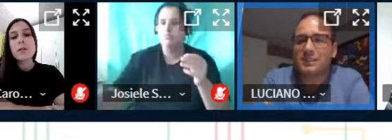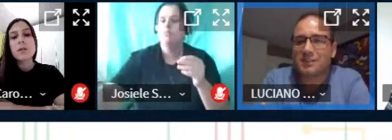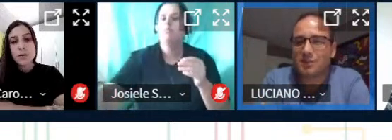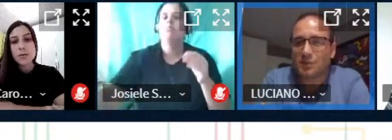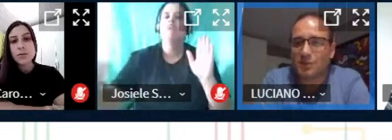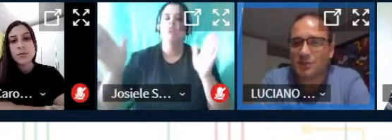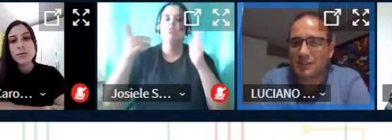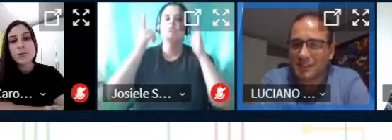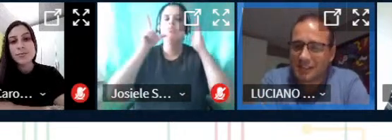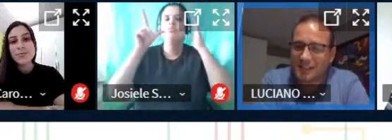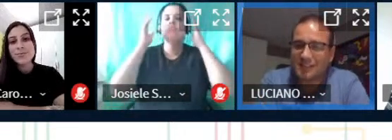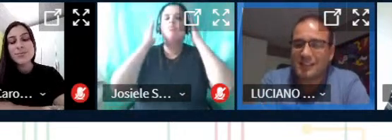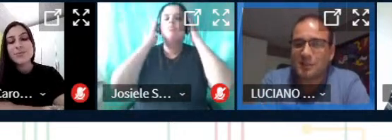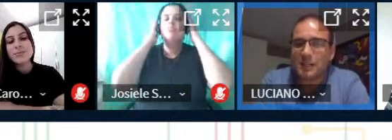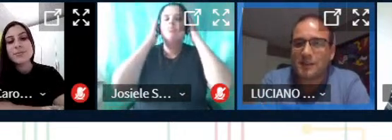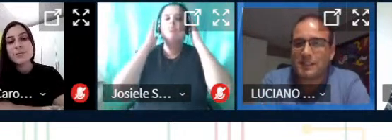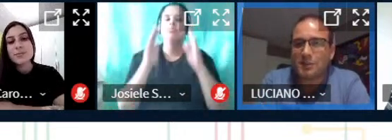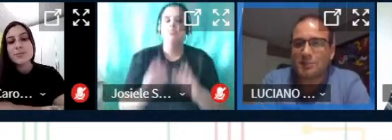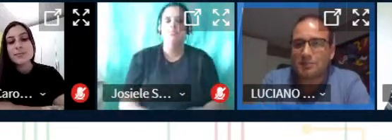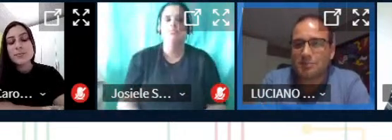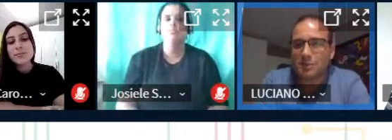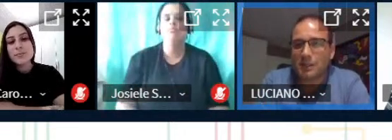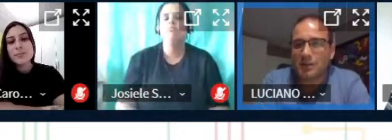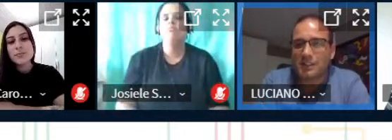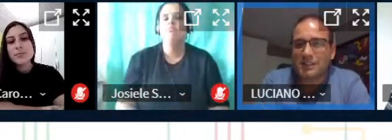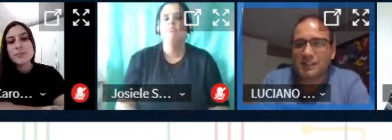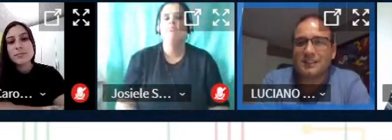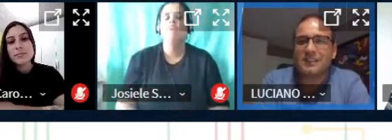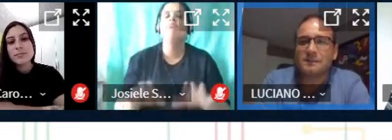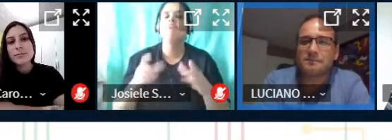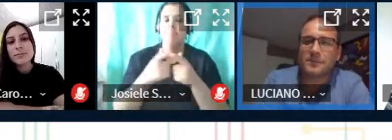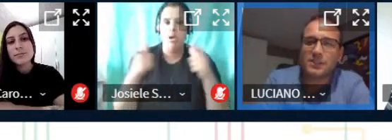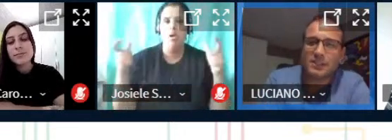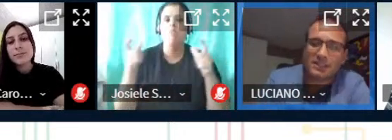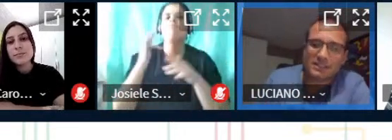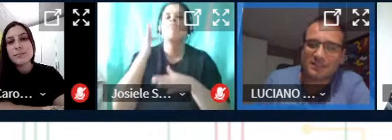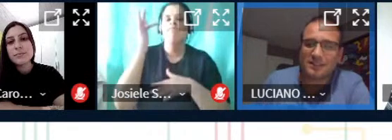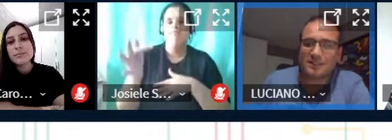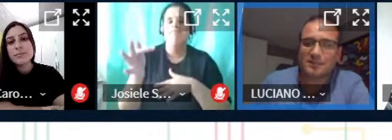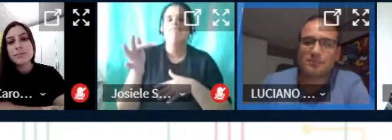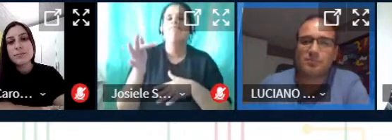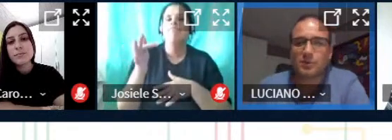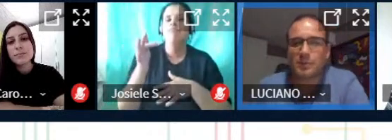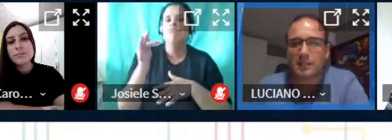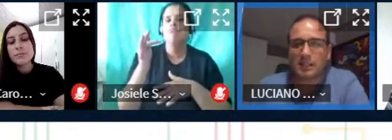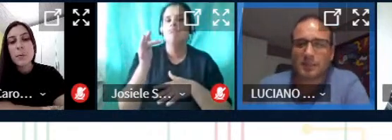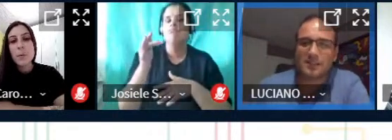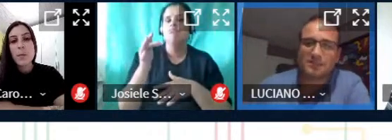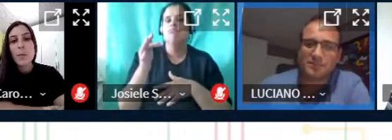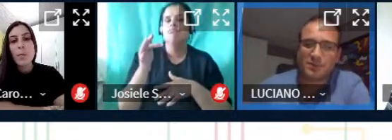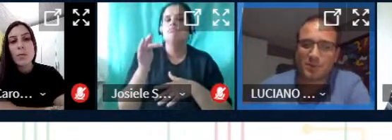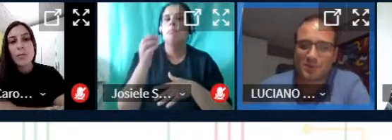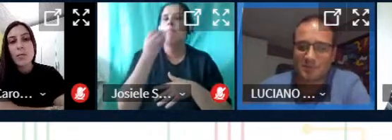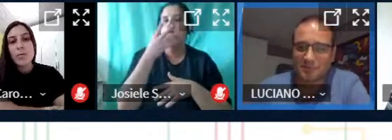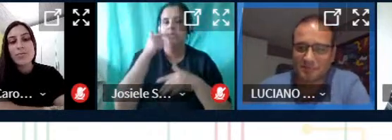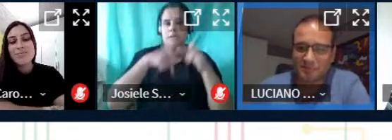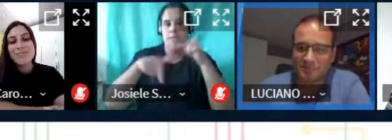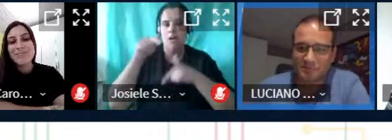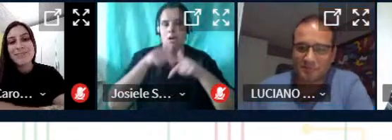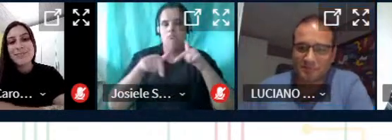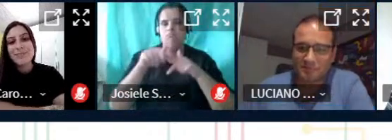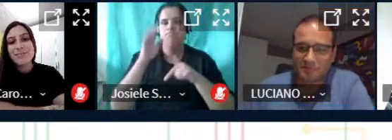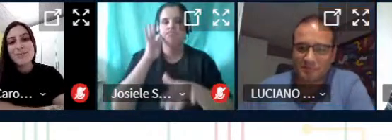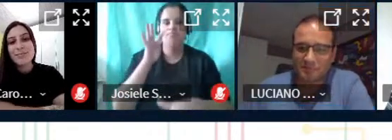frutos já começando os frutos que em breve serão muito maiores ainda acho que muito belo trabalho muito bom